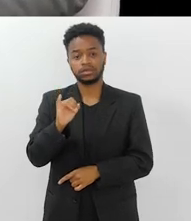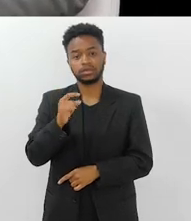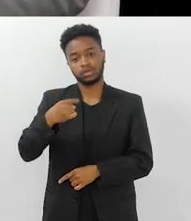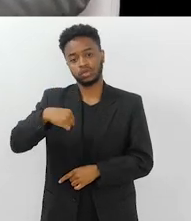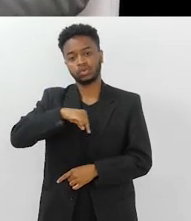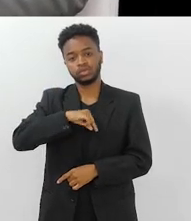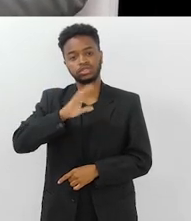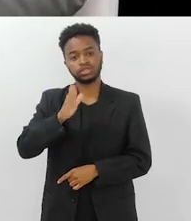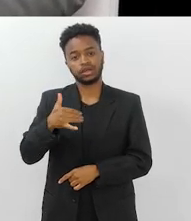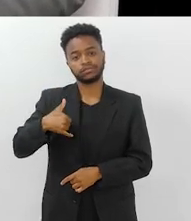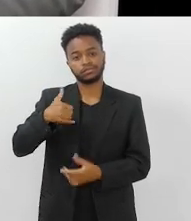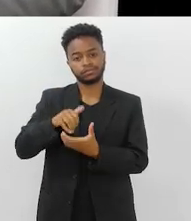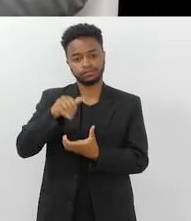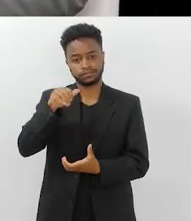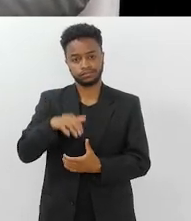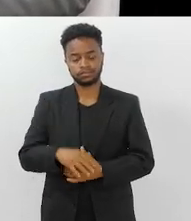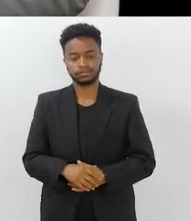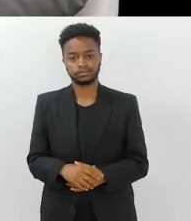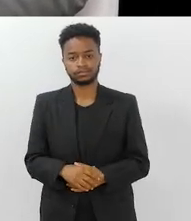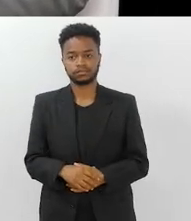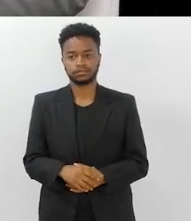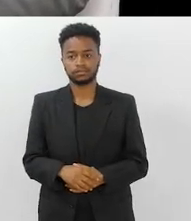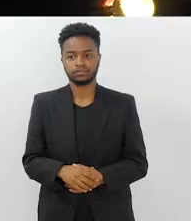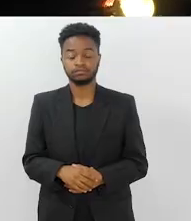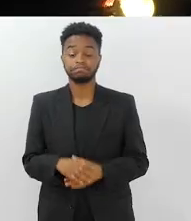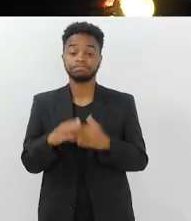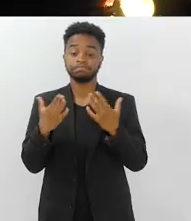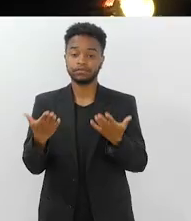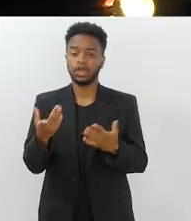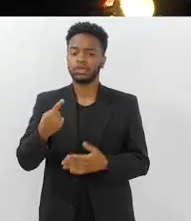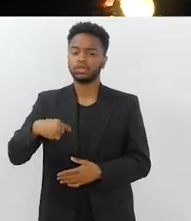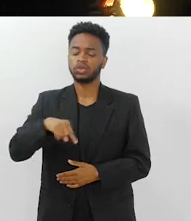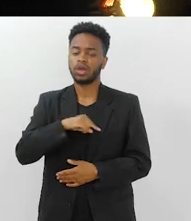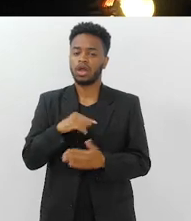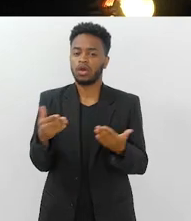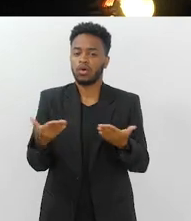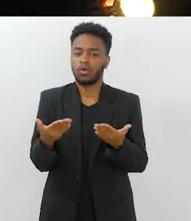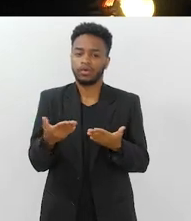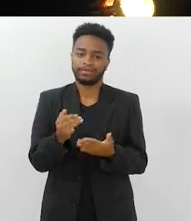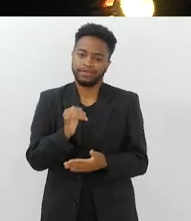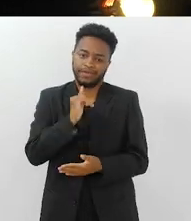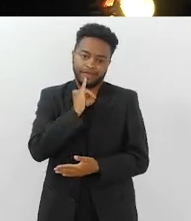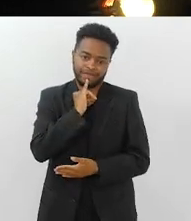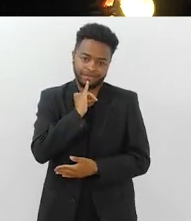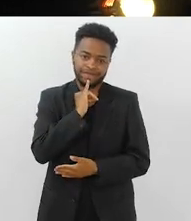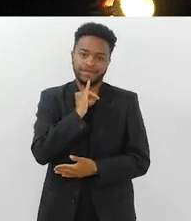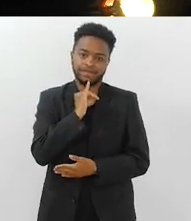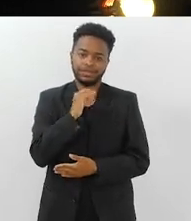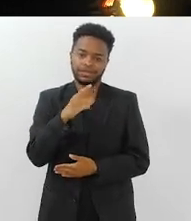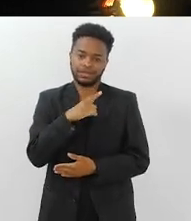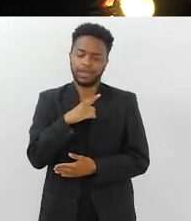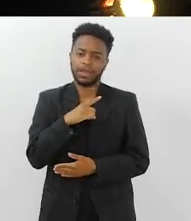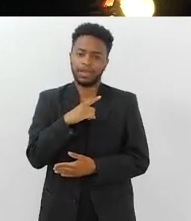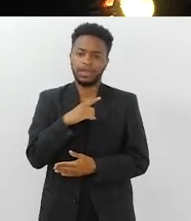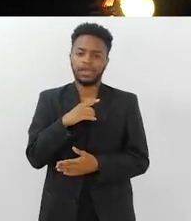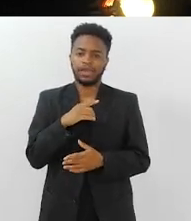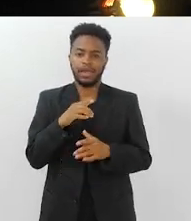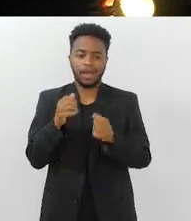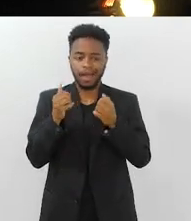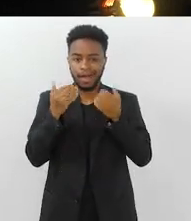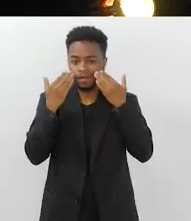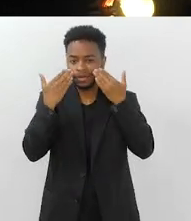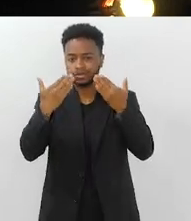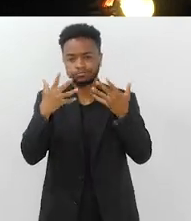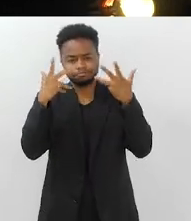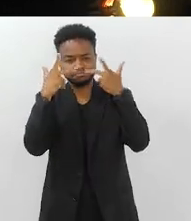já é um pouco mais velho. Olha, nós estamos nos encaminhando, infelizmente, nesse rico programa já